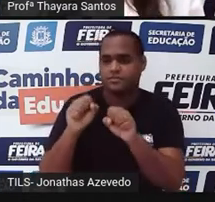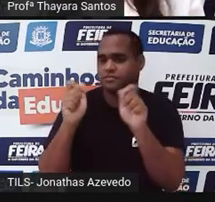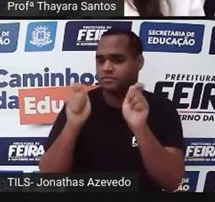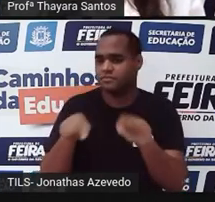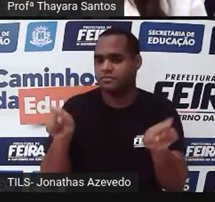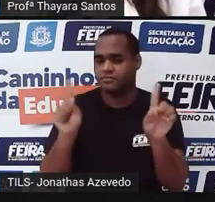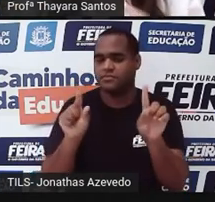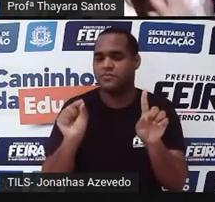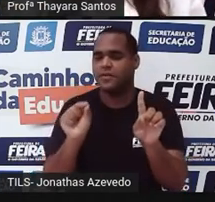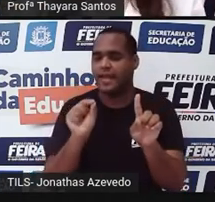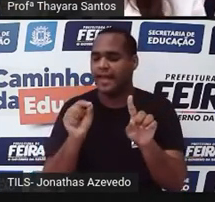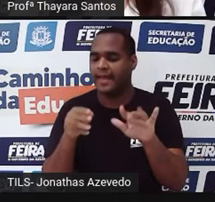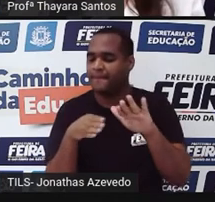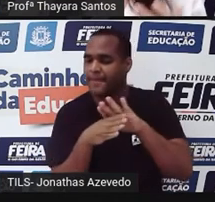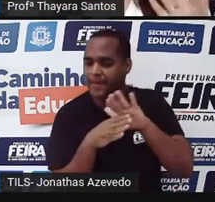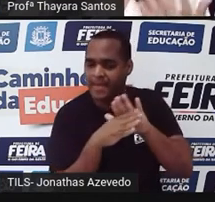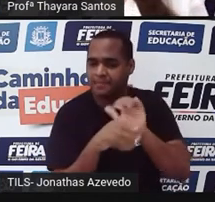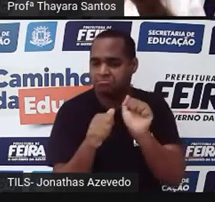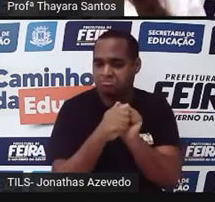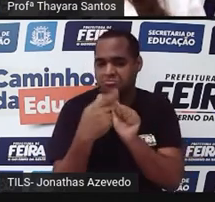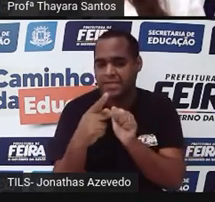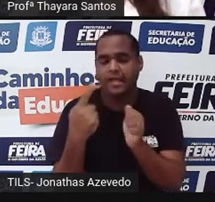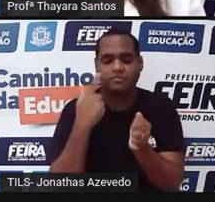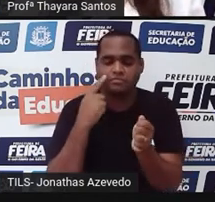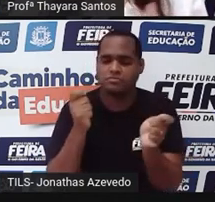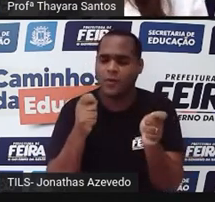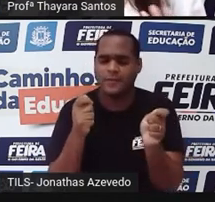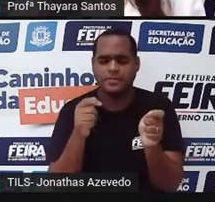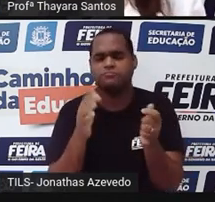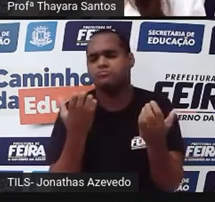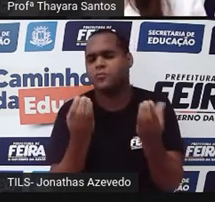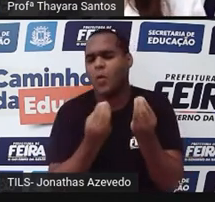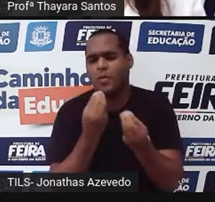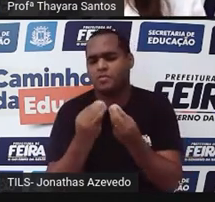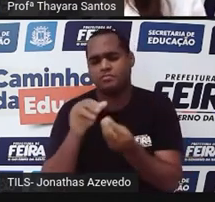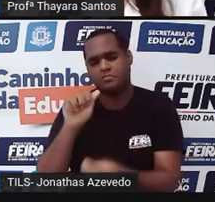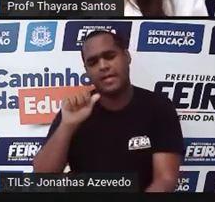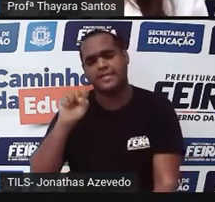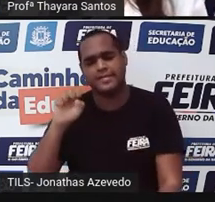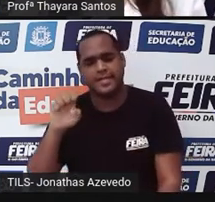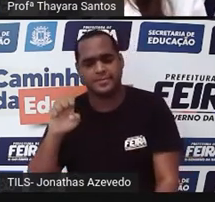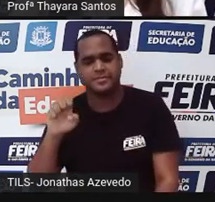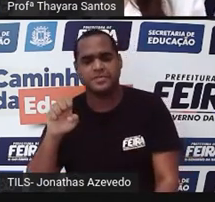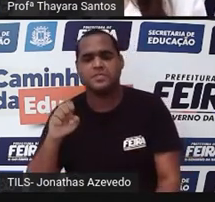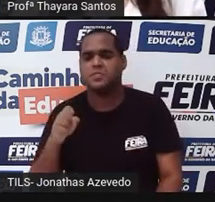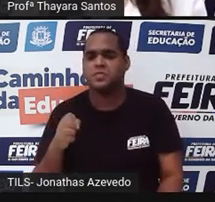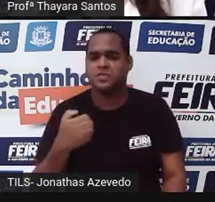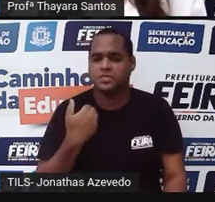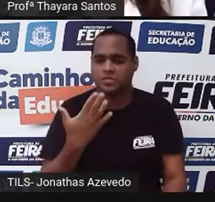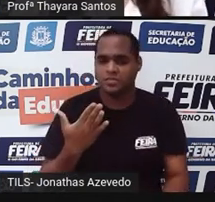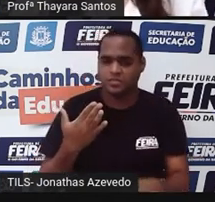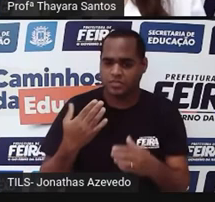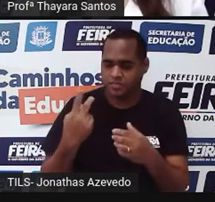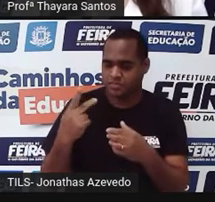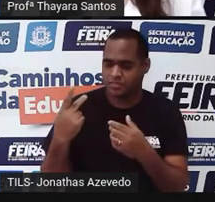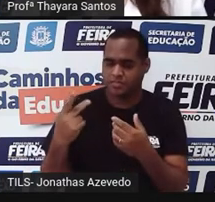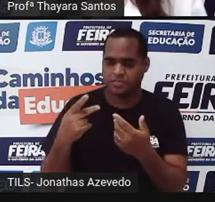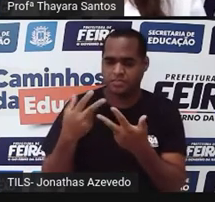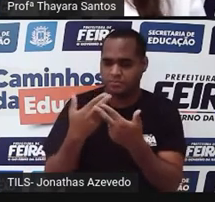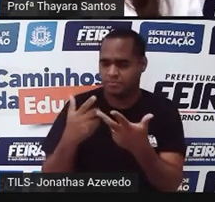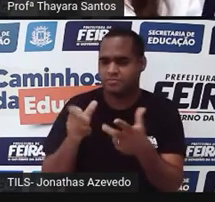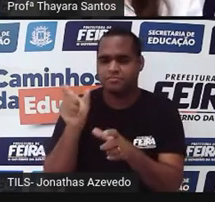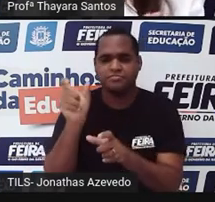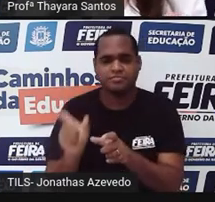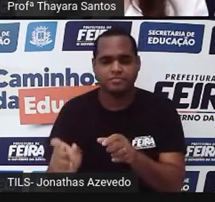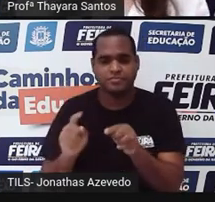participação desses gametas. Nesse caso, ela vai ser assexuada. Os organismos do grupo dos anelídeos,